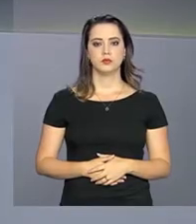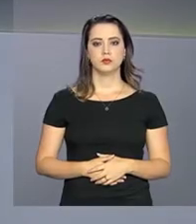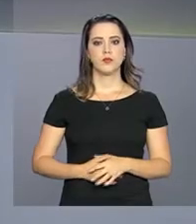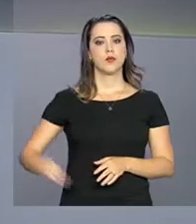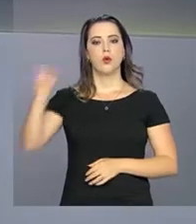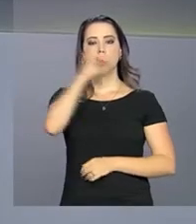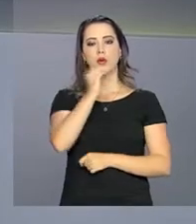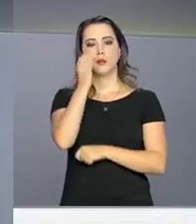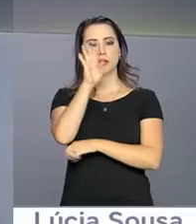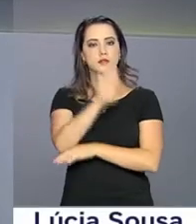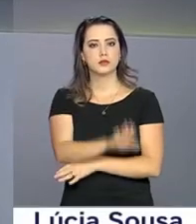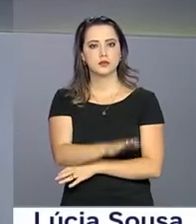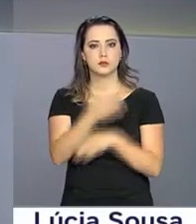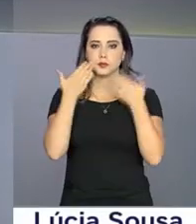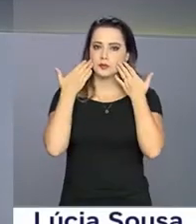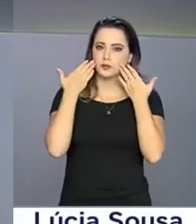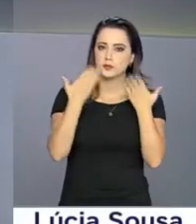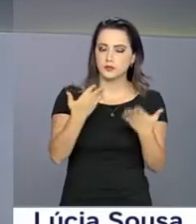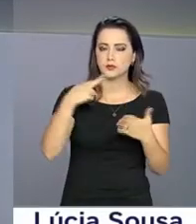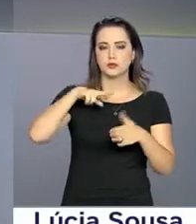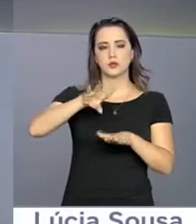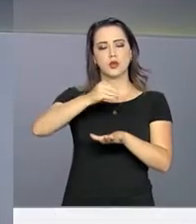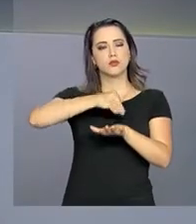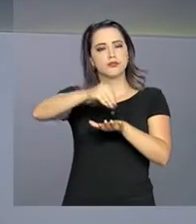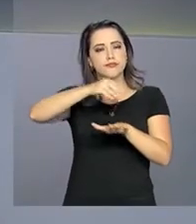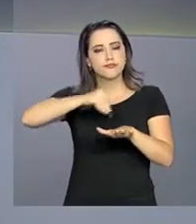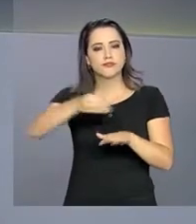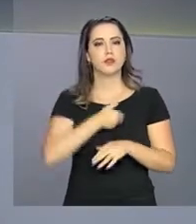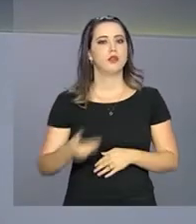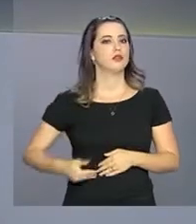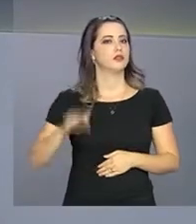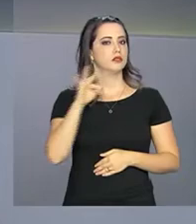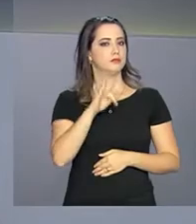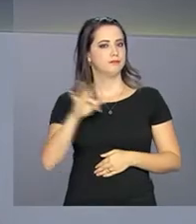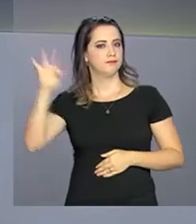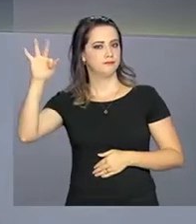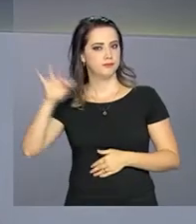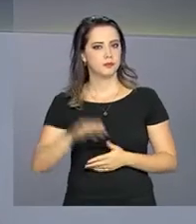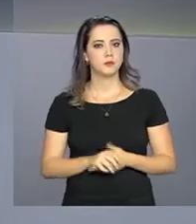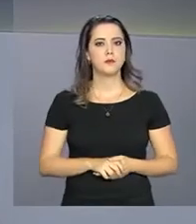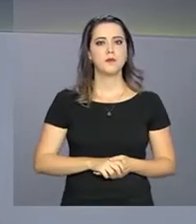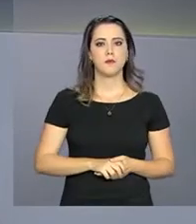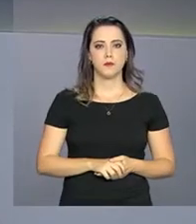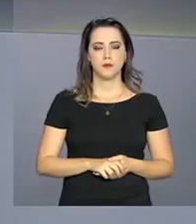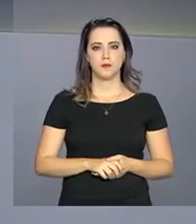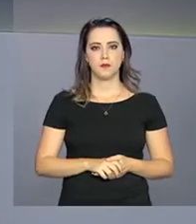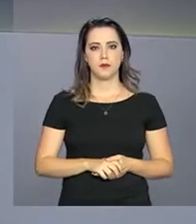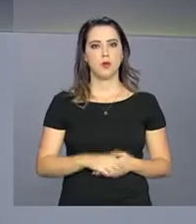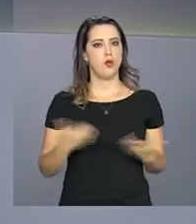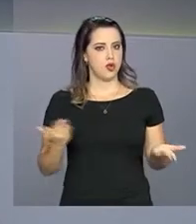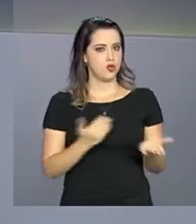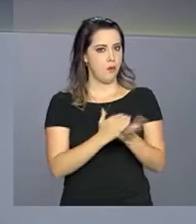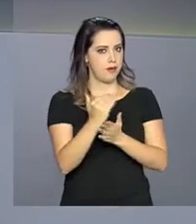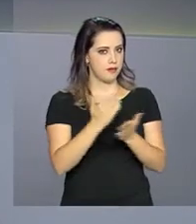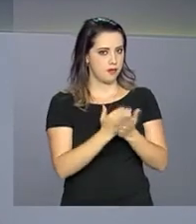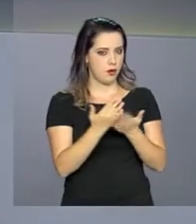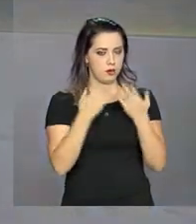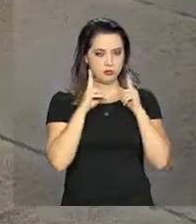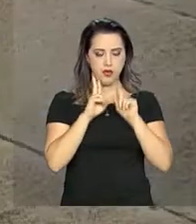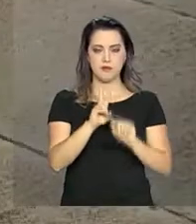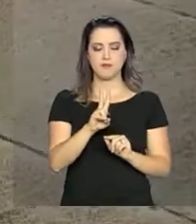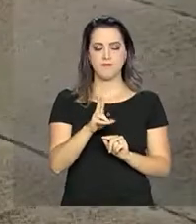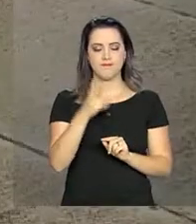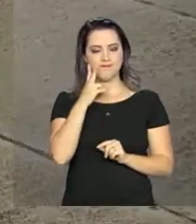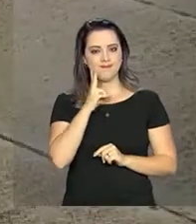Olá, boa tarde. Estamos no ar com as notícias do governo federal em mais uma edição do Repórter NBR. A gente começa com